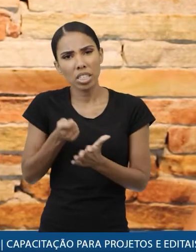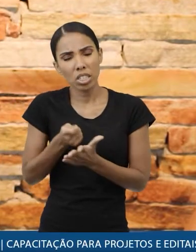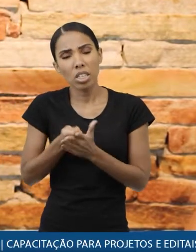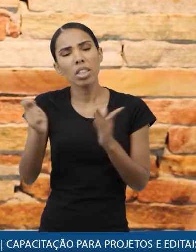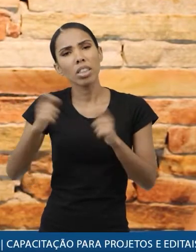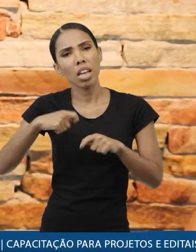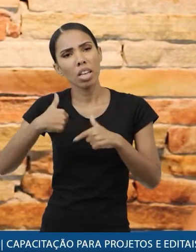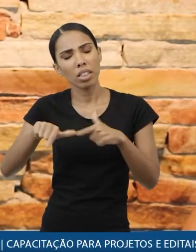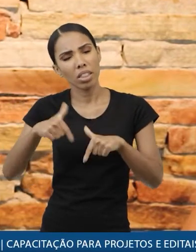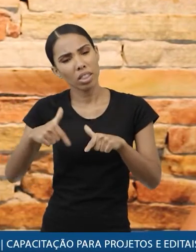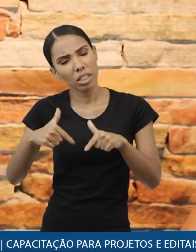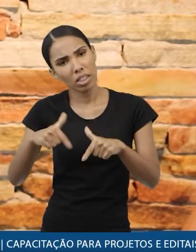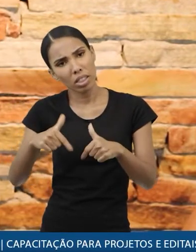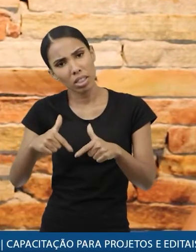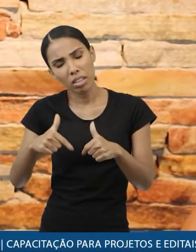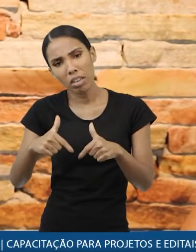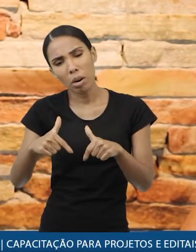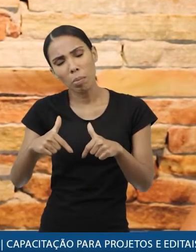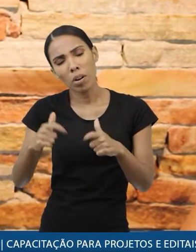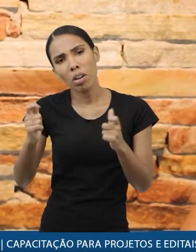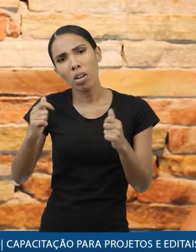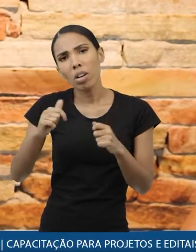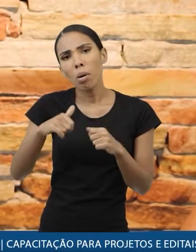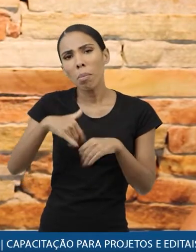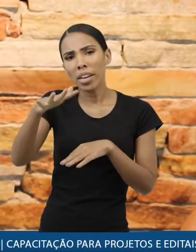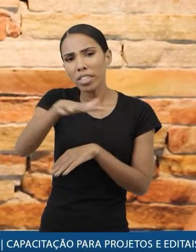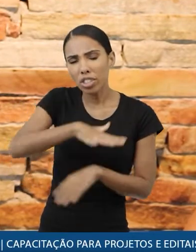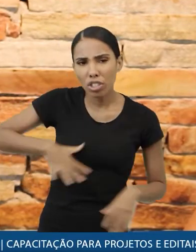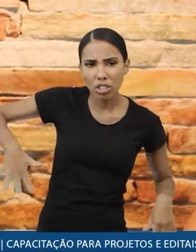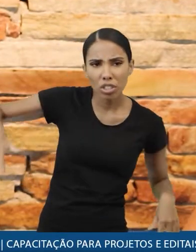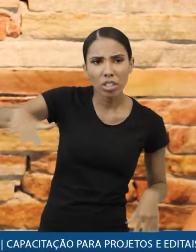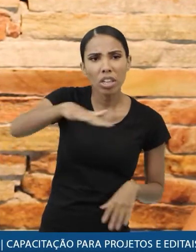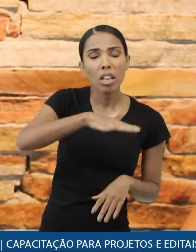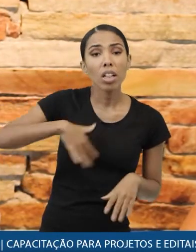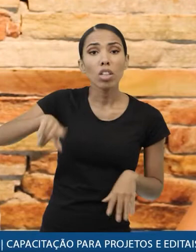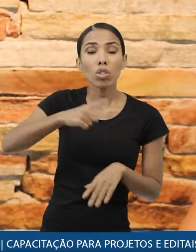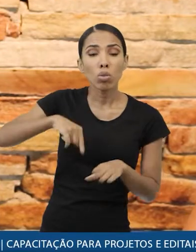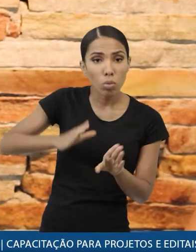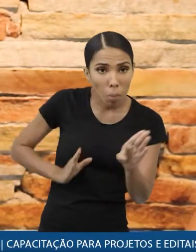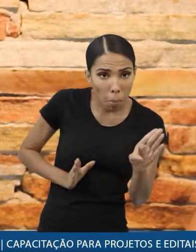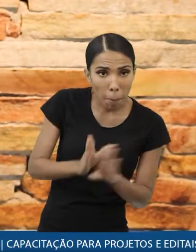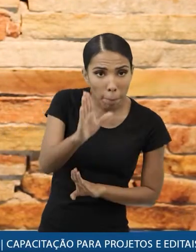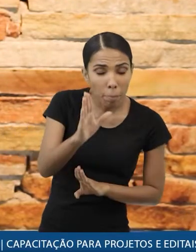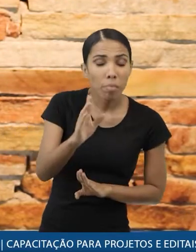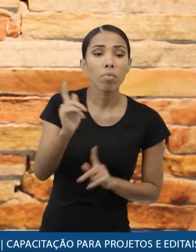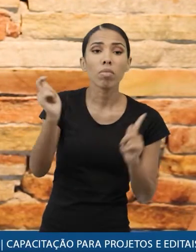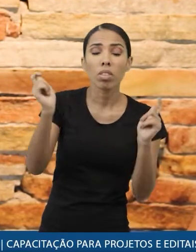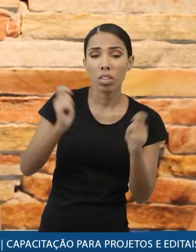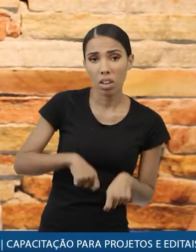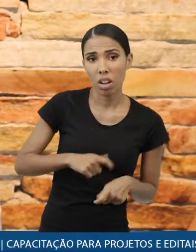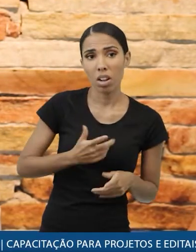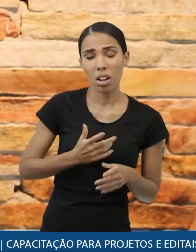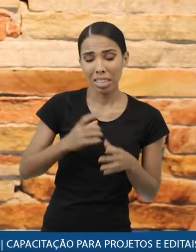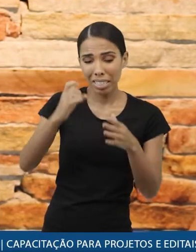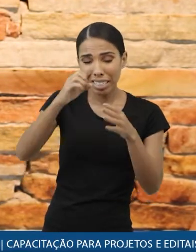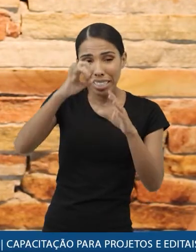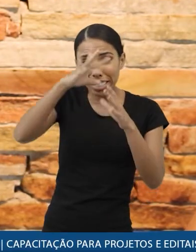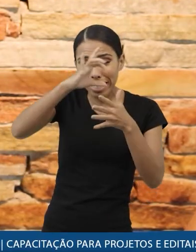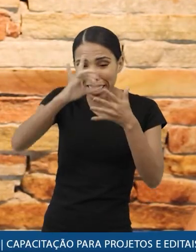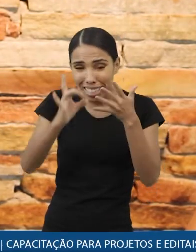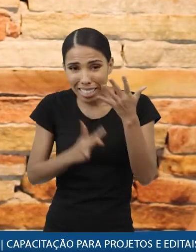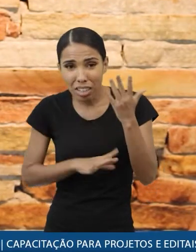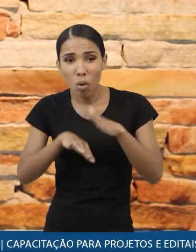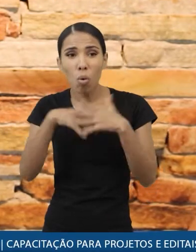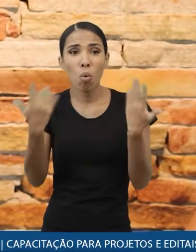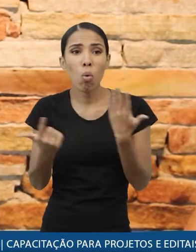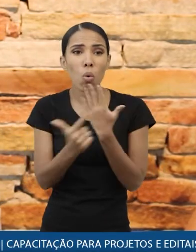e você pode trabalhar com o seu item de forma mais genérica mas o que a gente indica é que você possa detalhar ao máximo qual é